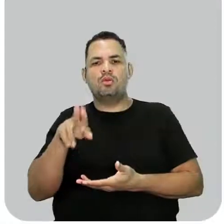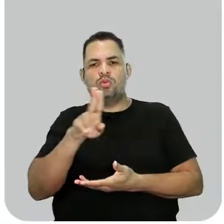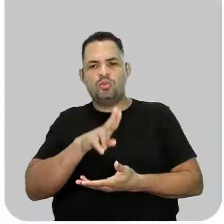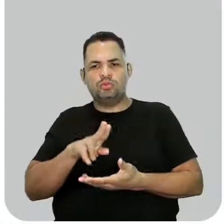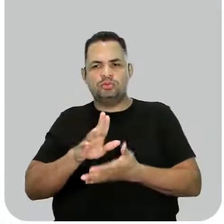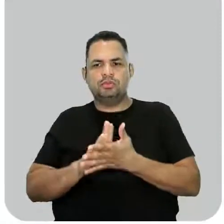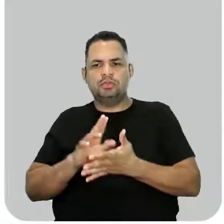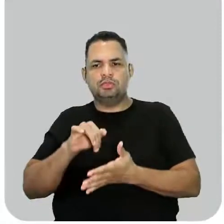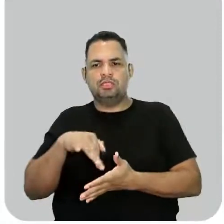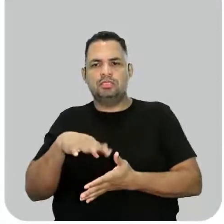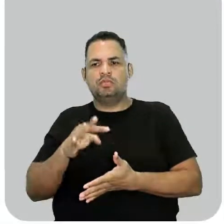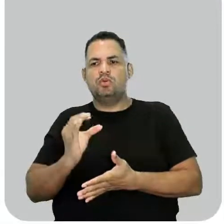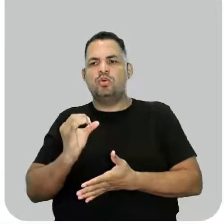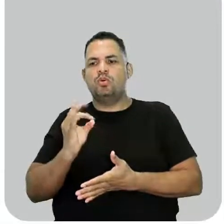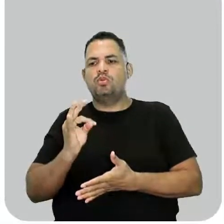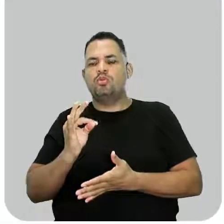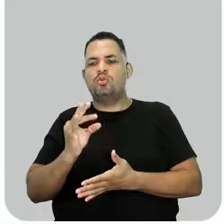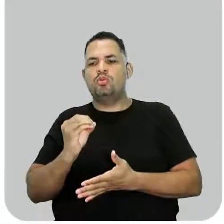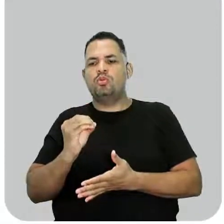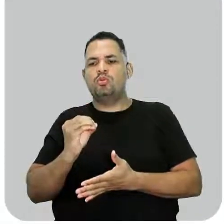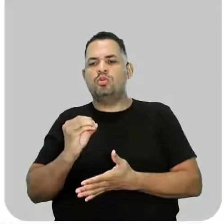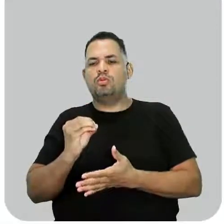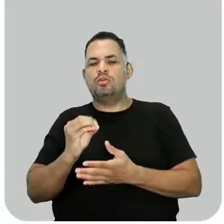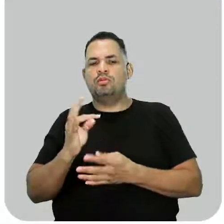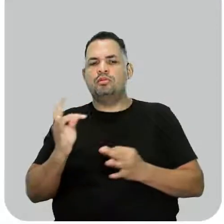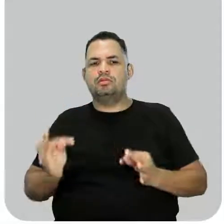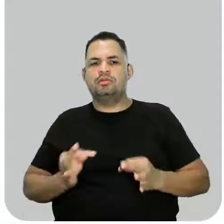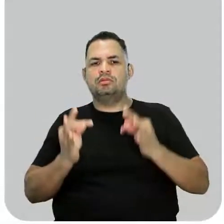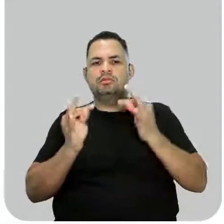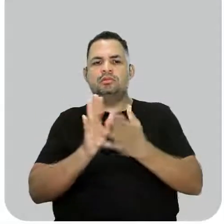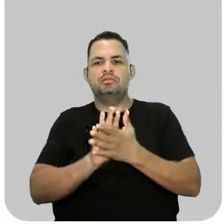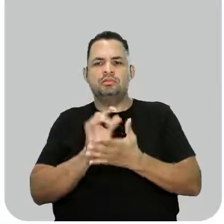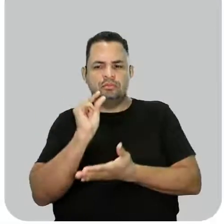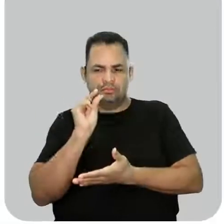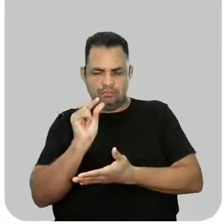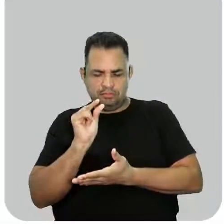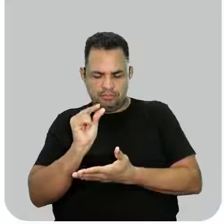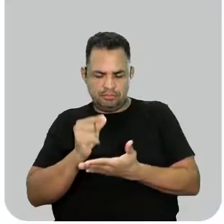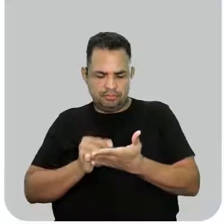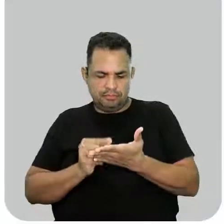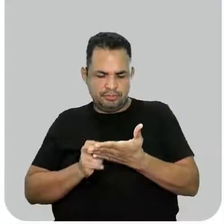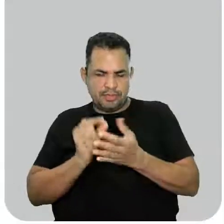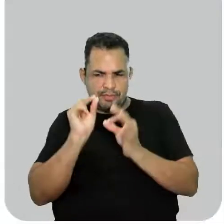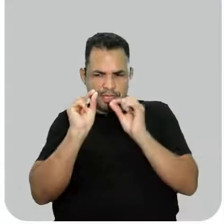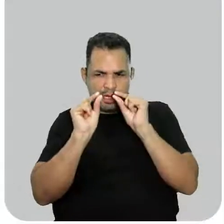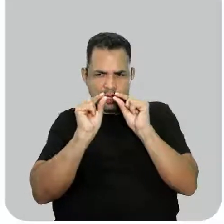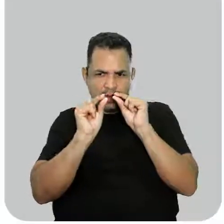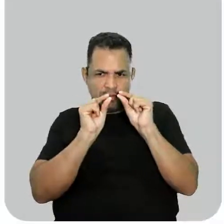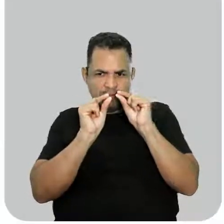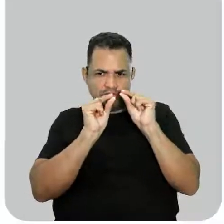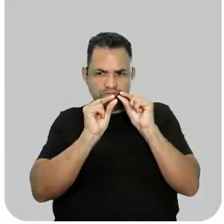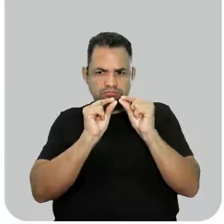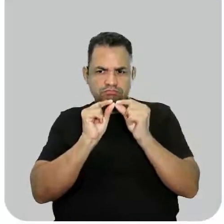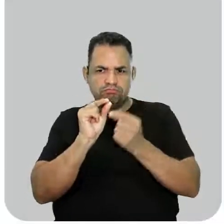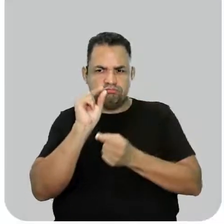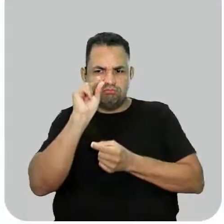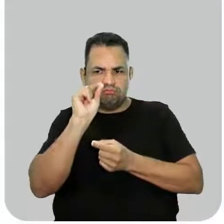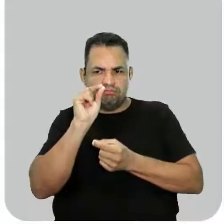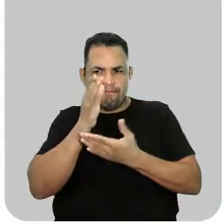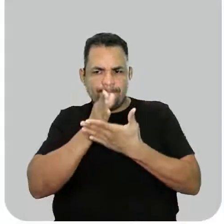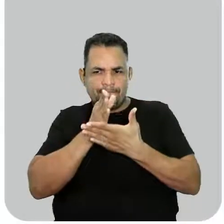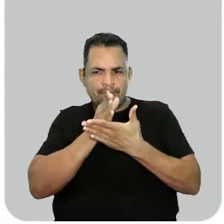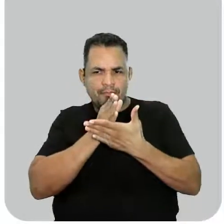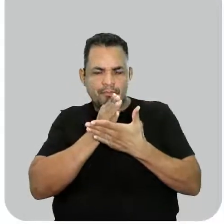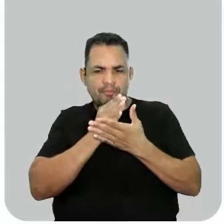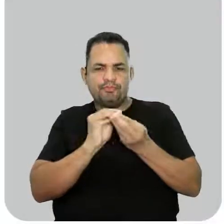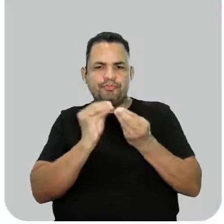indústrias. Com o fato da gente utilizar uma partícula em escala nanométrica, ou seja, uma partícula pequena,